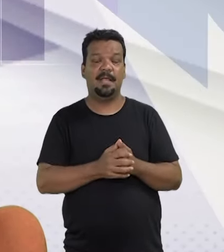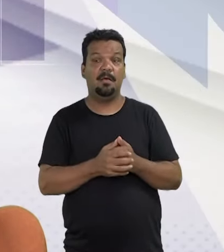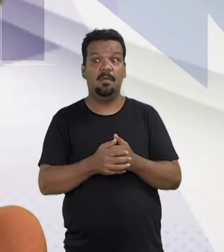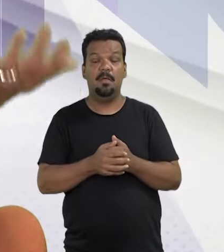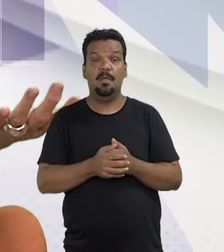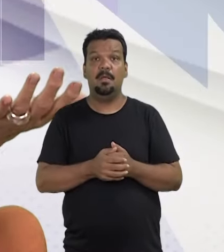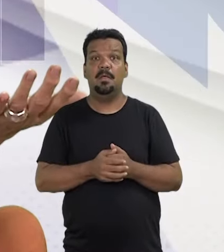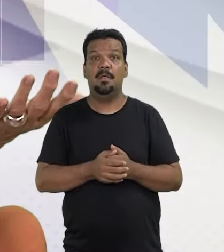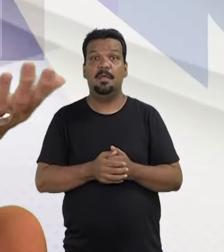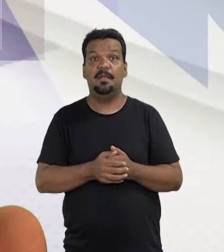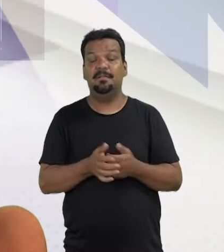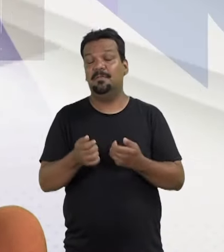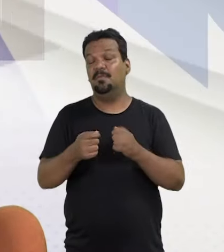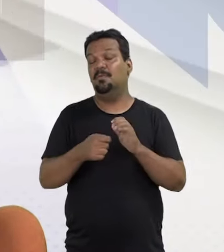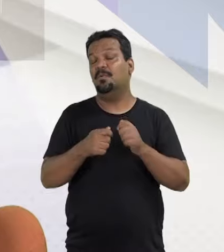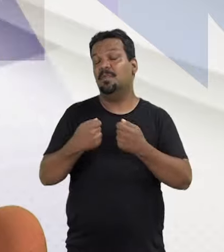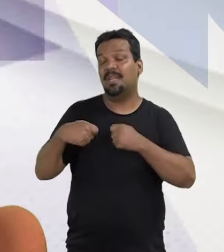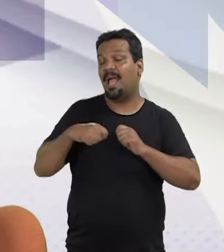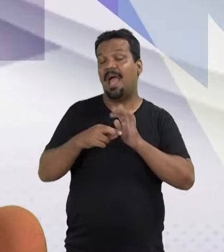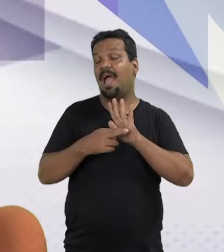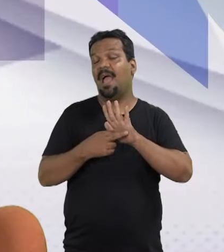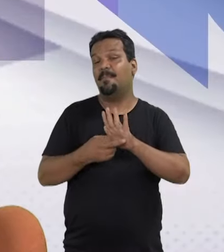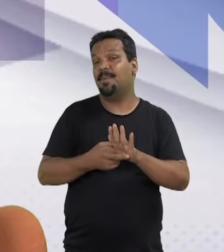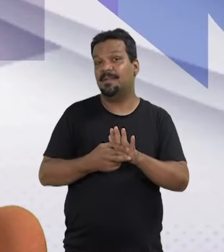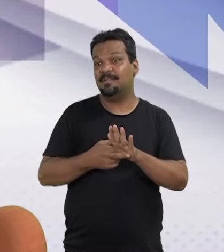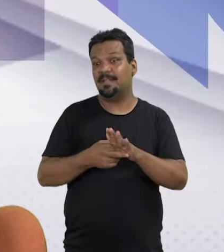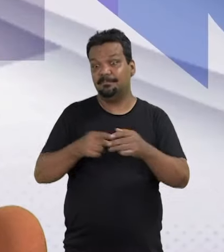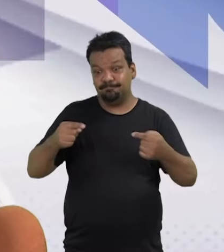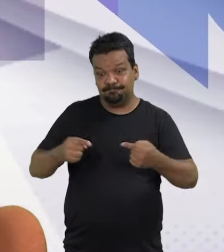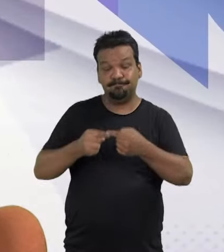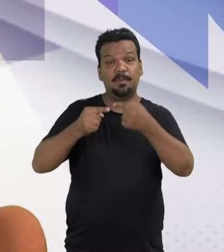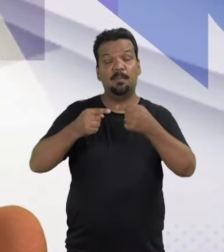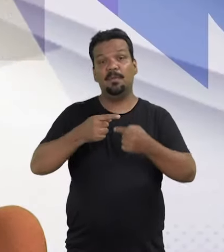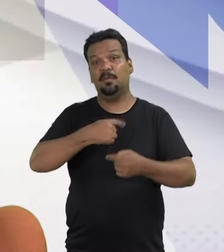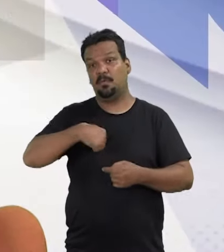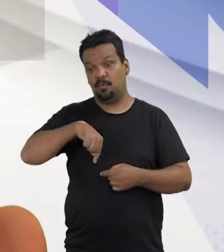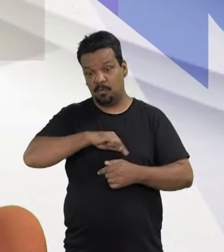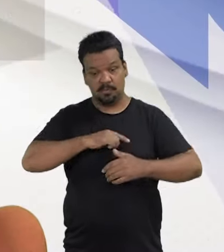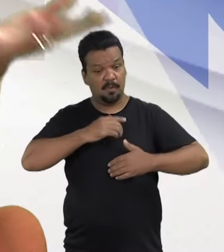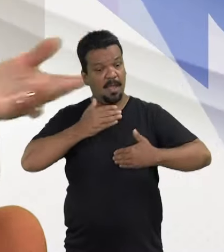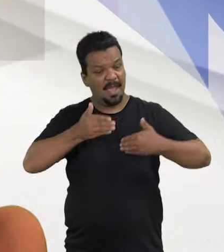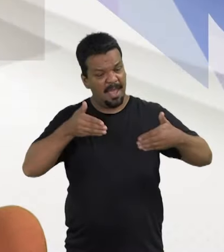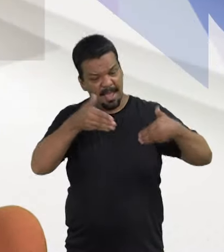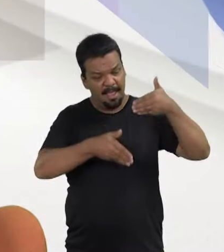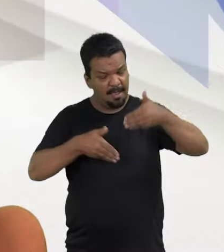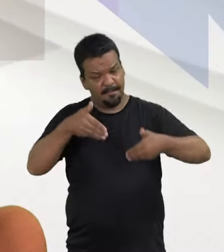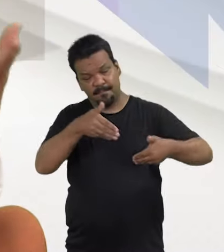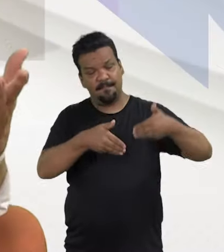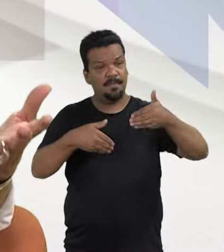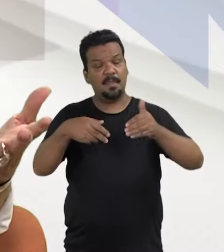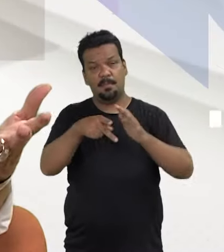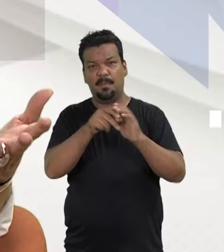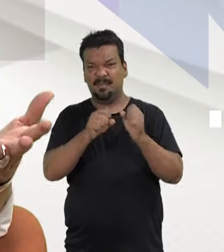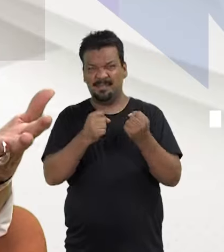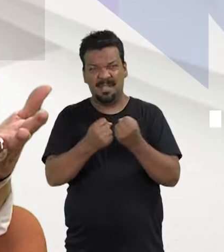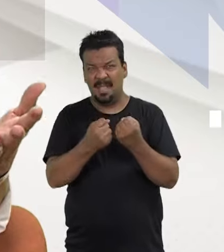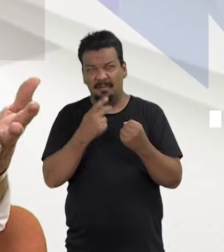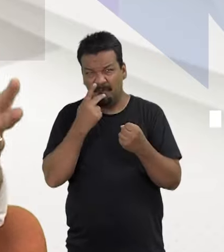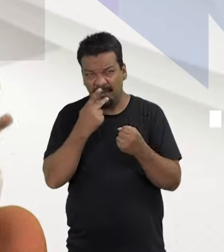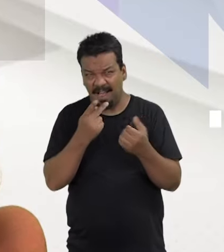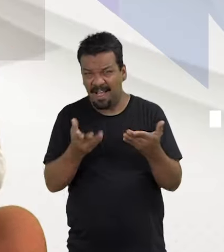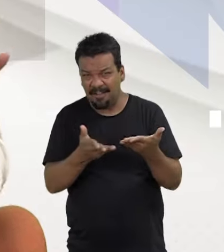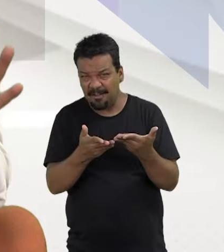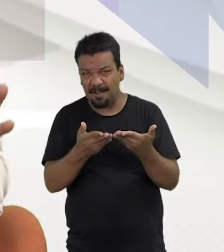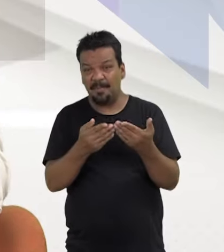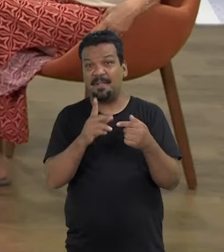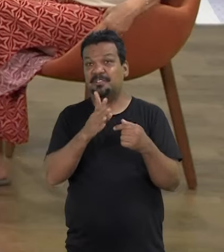federal, não nos dá a representatividade compatível com o nosso engajamento nessa sociedade.